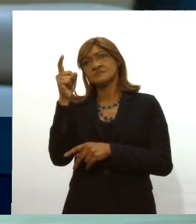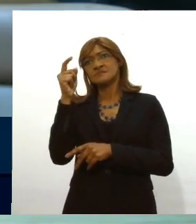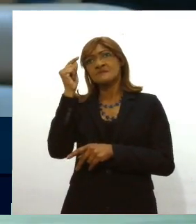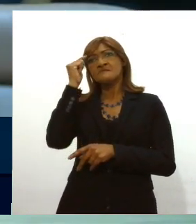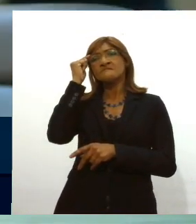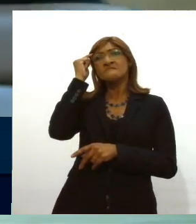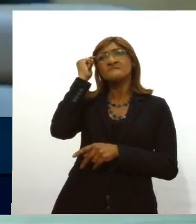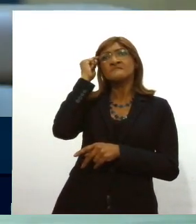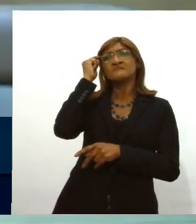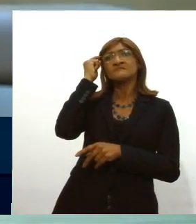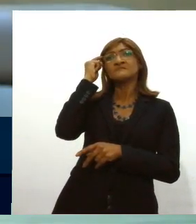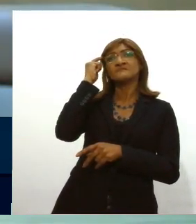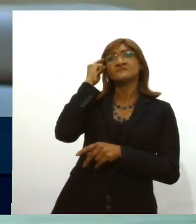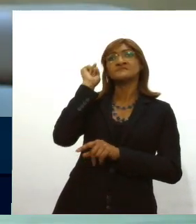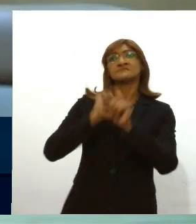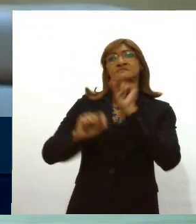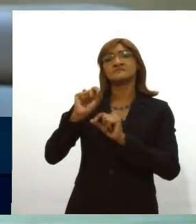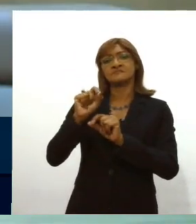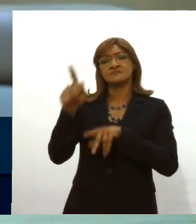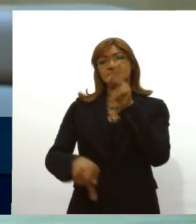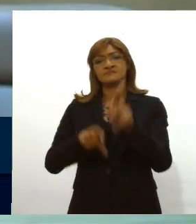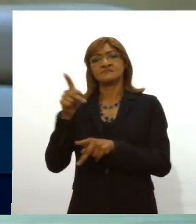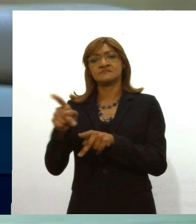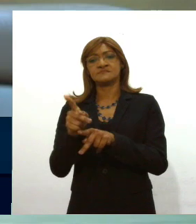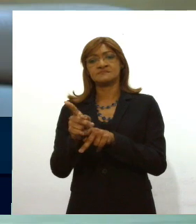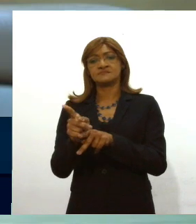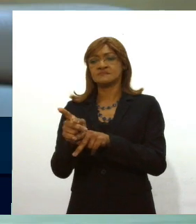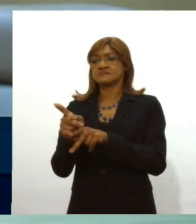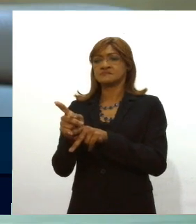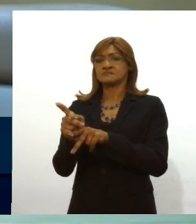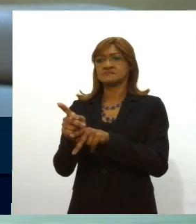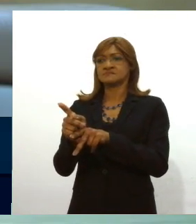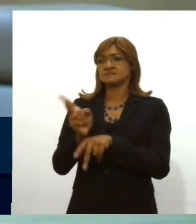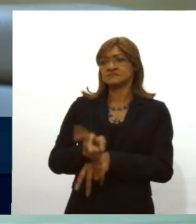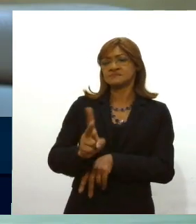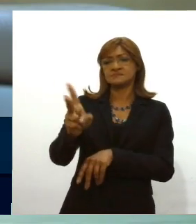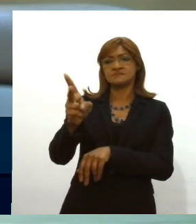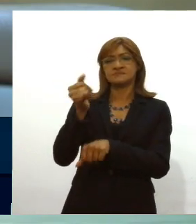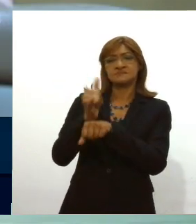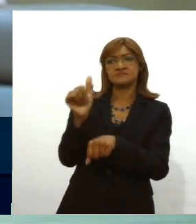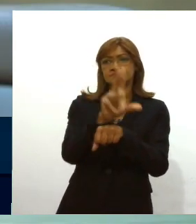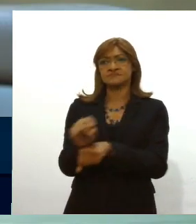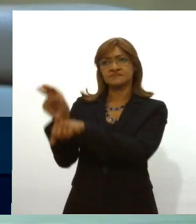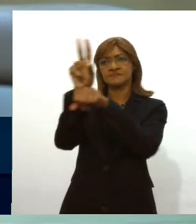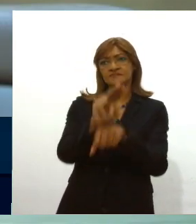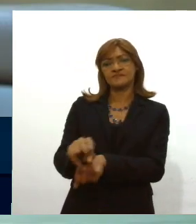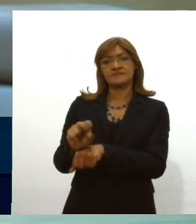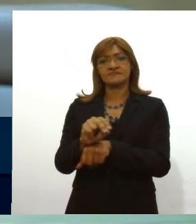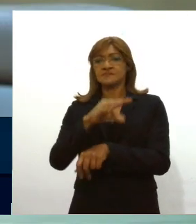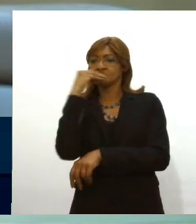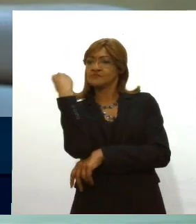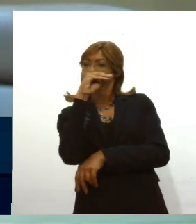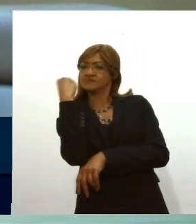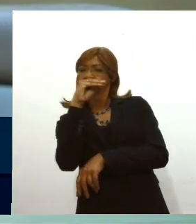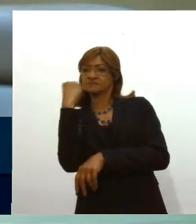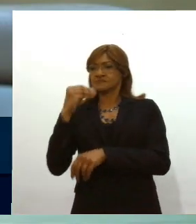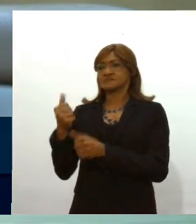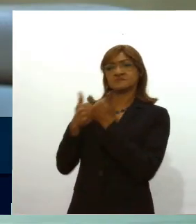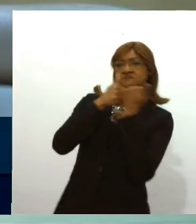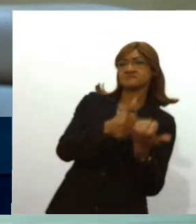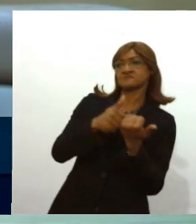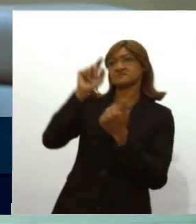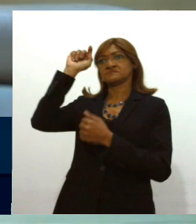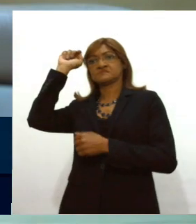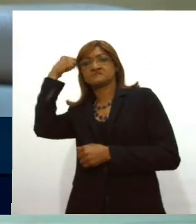população brasileira vai continuar sendo enganada com falas bonitas porque eu defendo os negros,